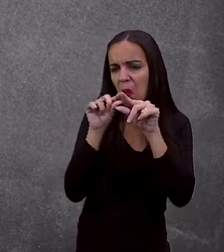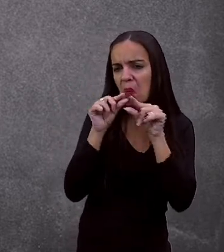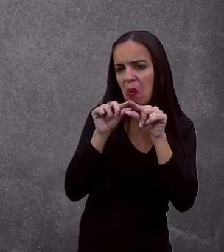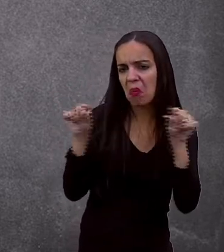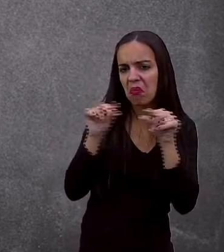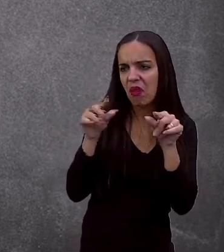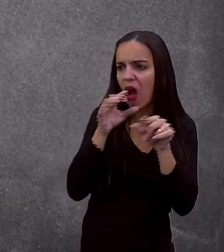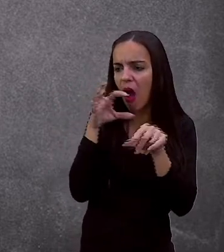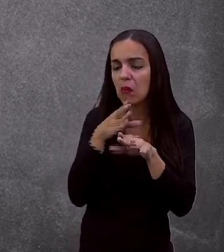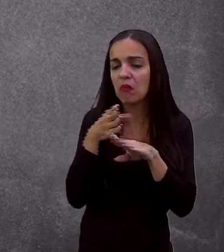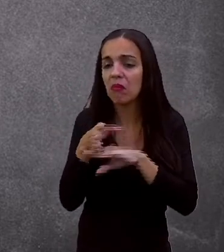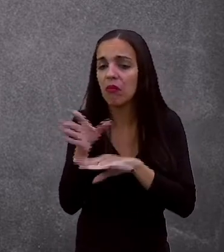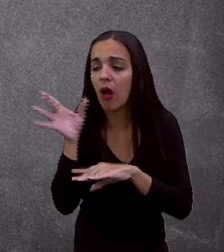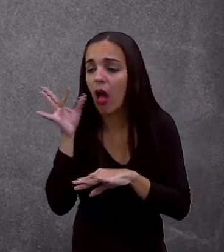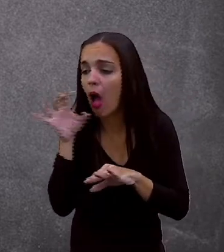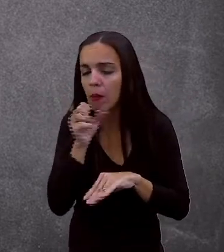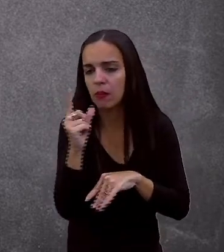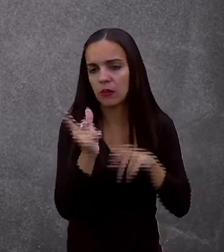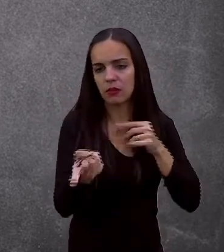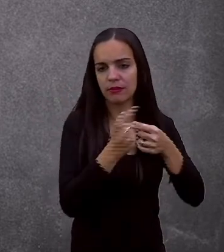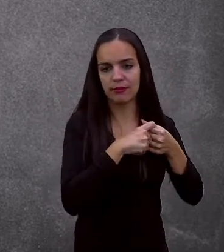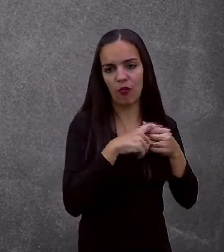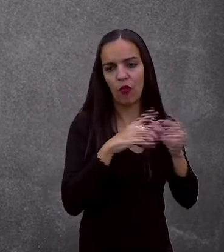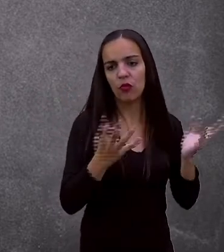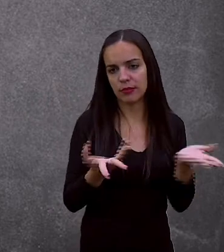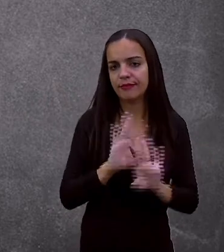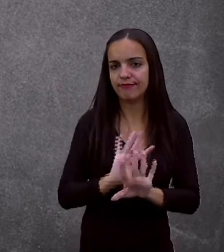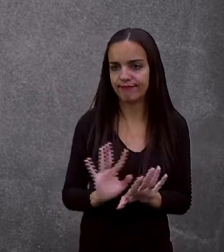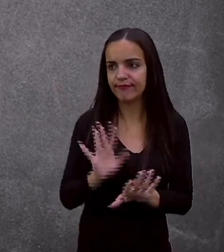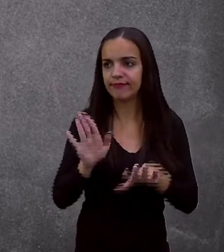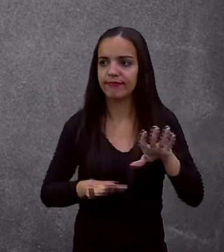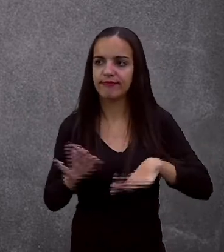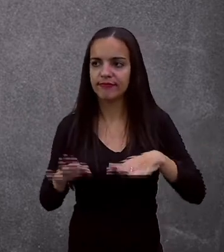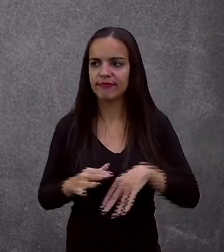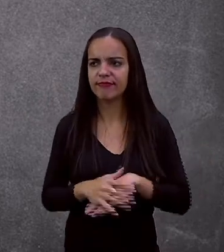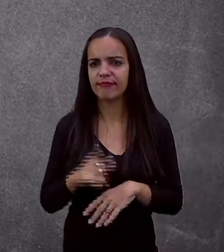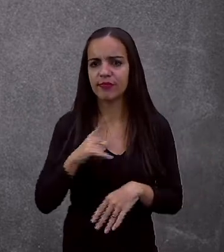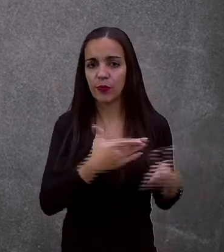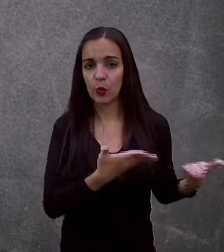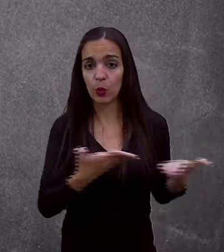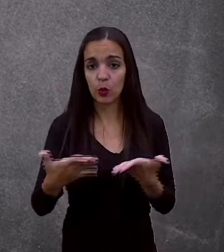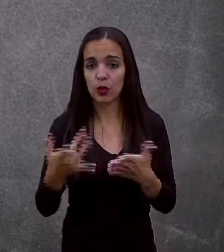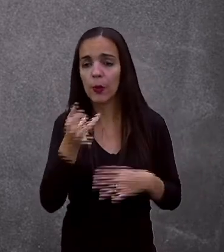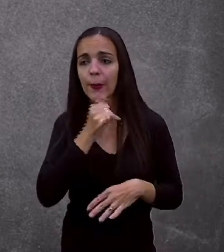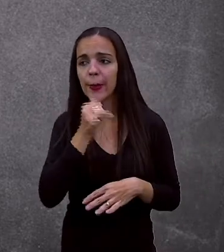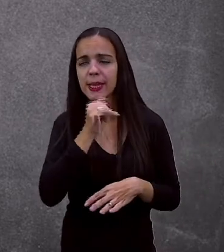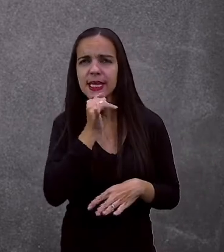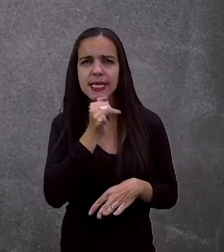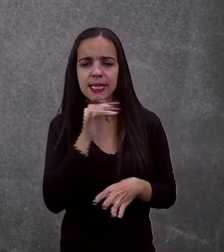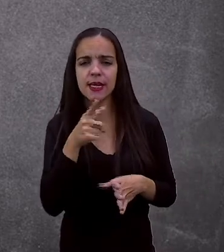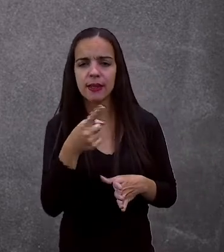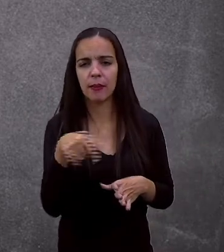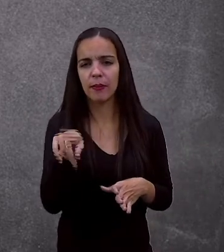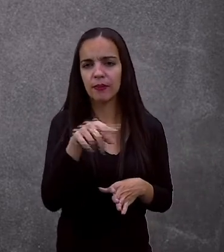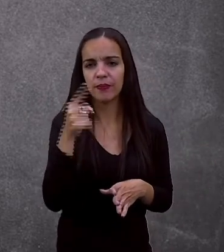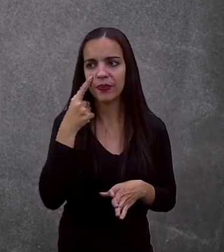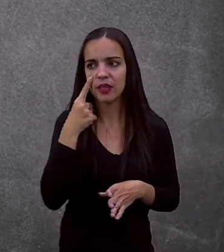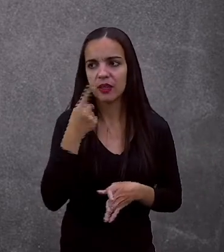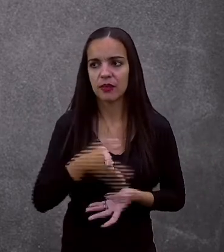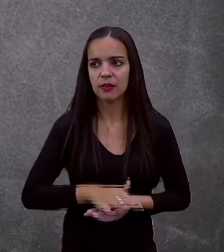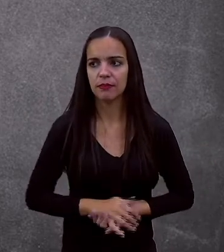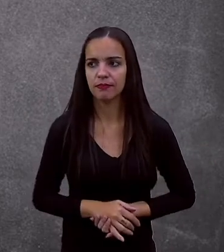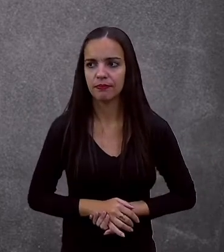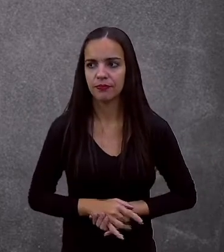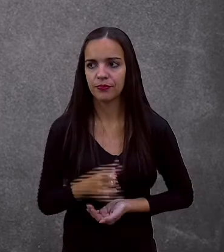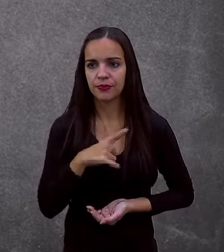E nós temos aqui os principais escritores. Eu trouxe pra vocês alguns deles. Que é